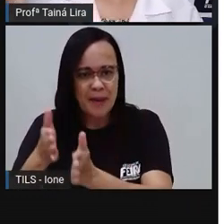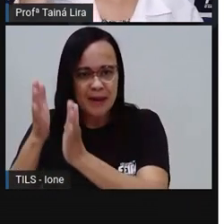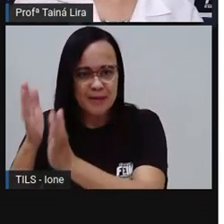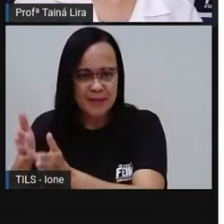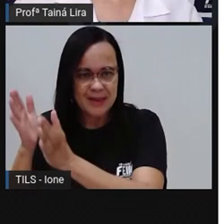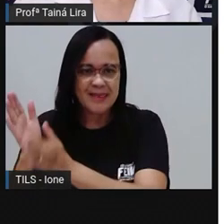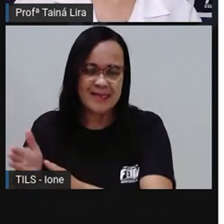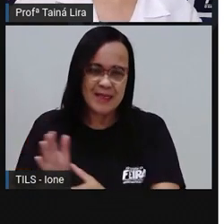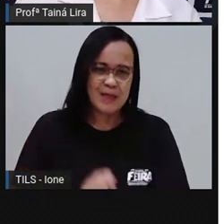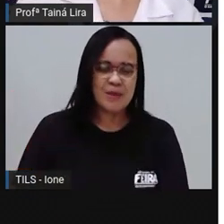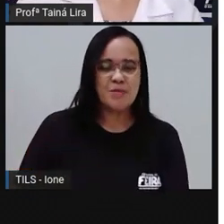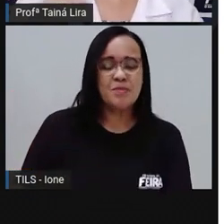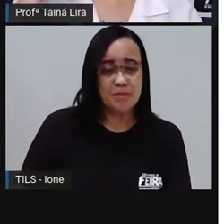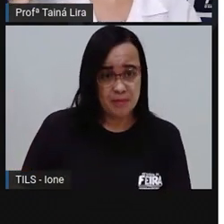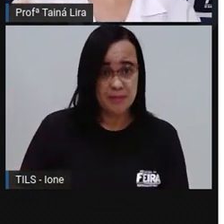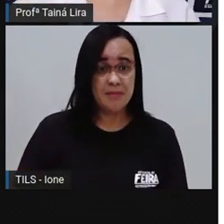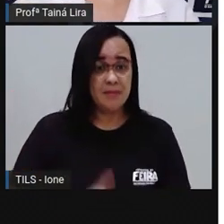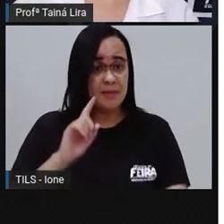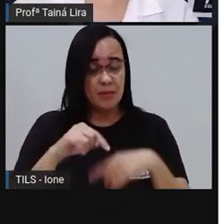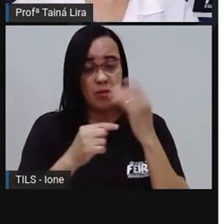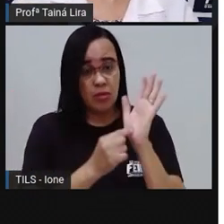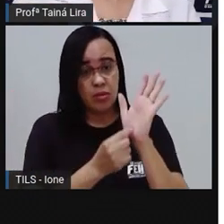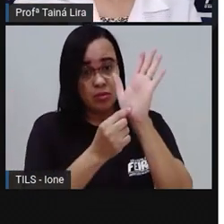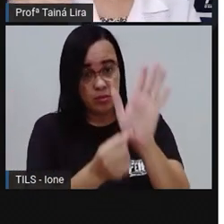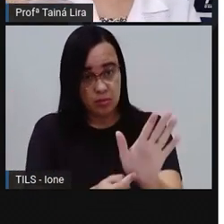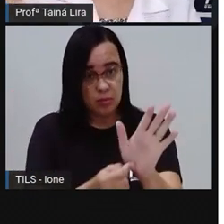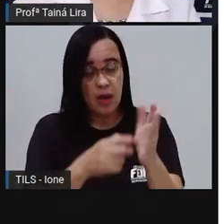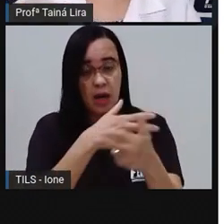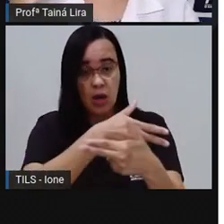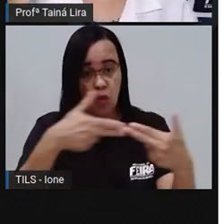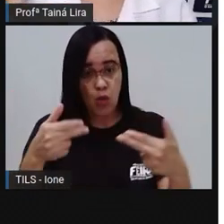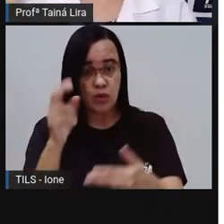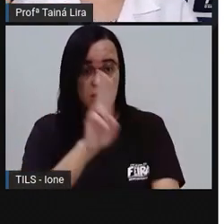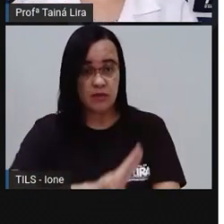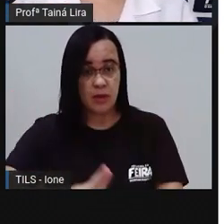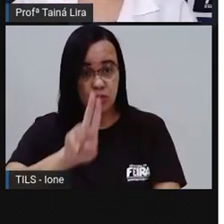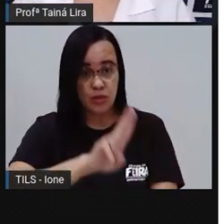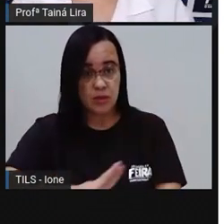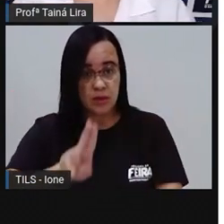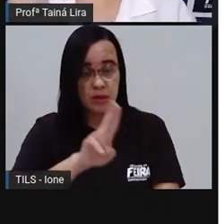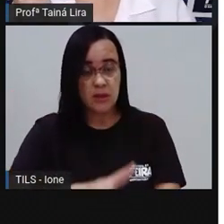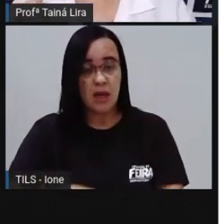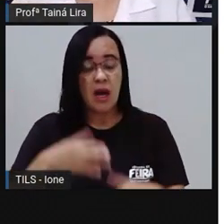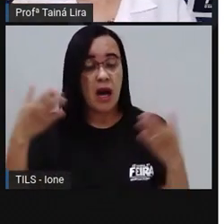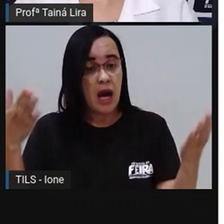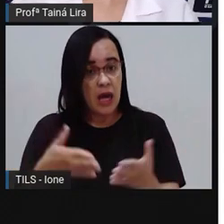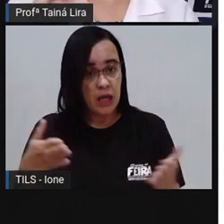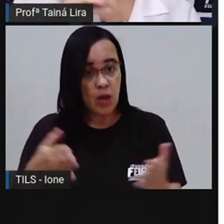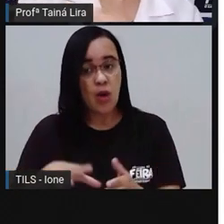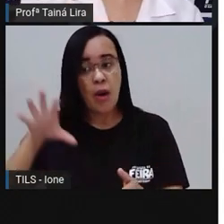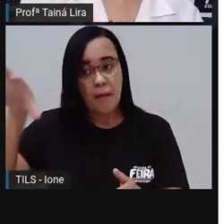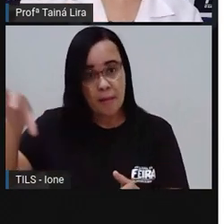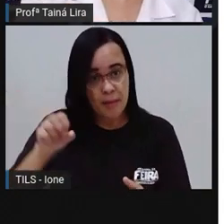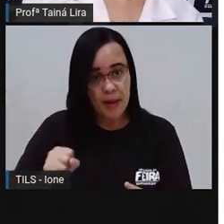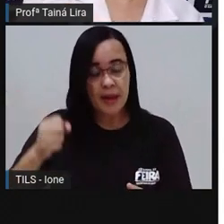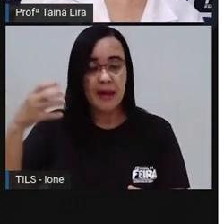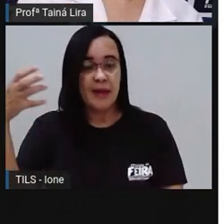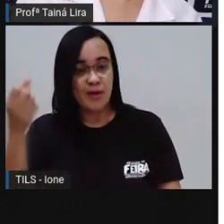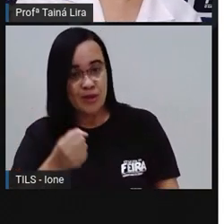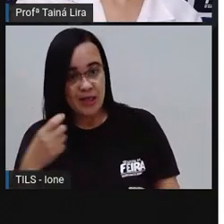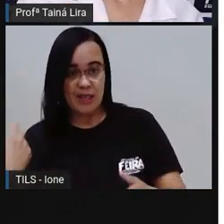Os seus ingredientes Aí você vai dizer Ó Agora nós vamos pegar o leite Colocar no